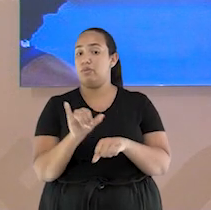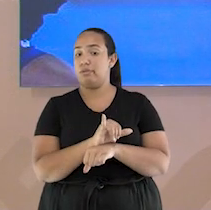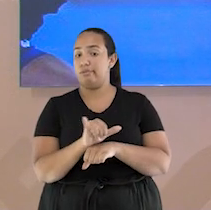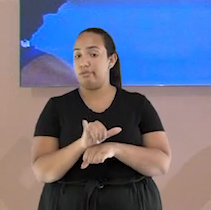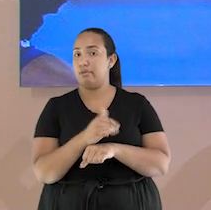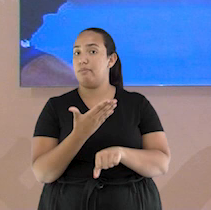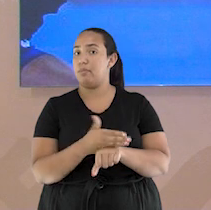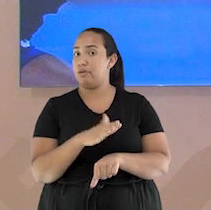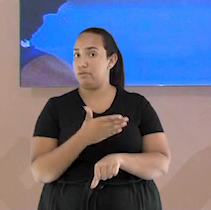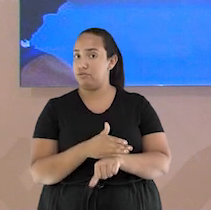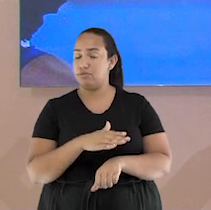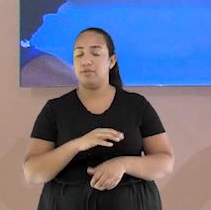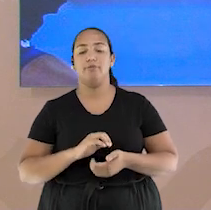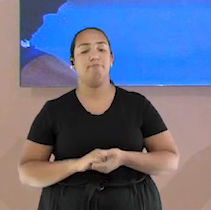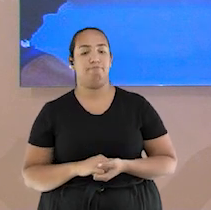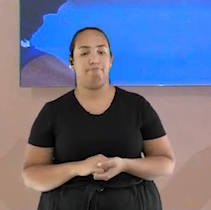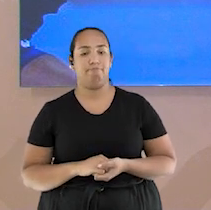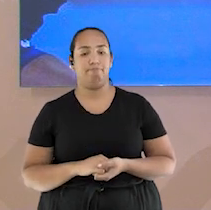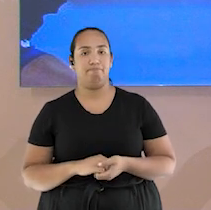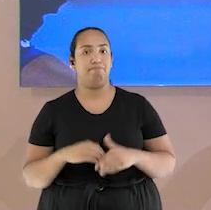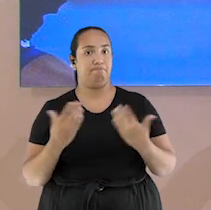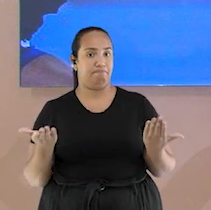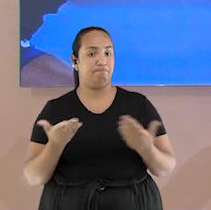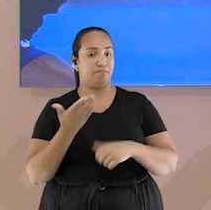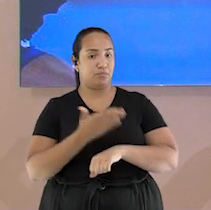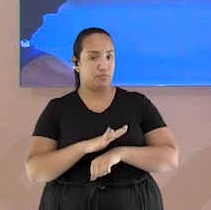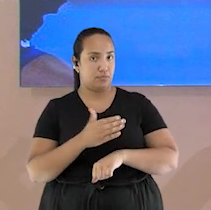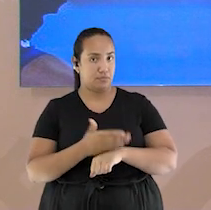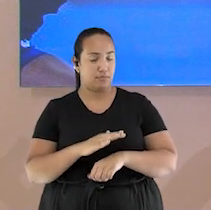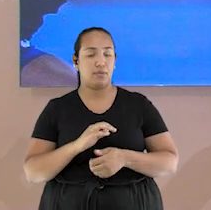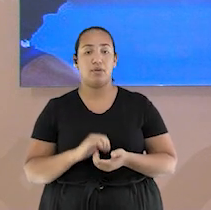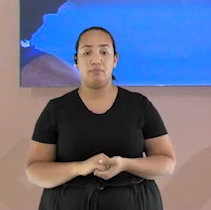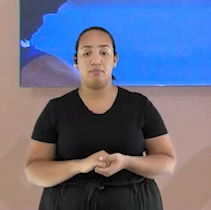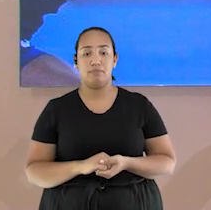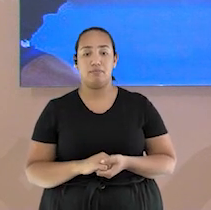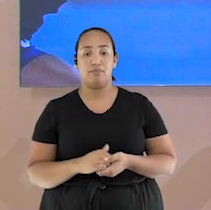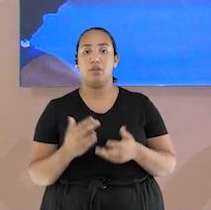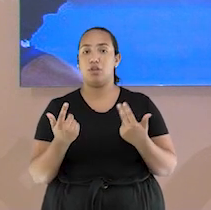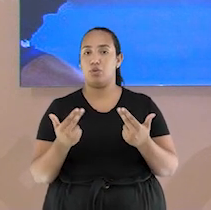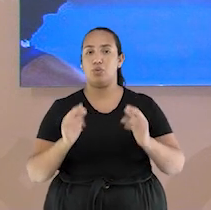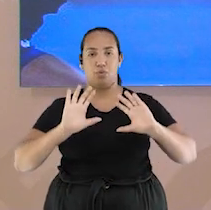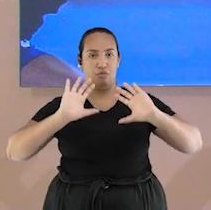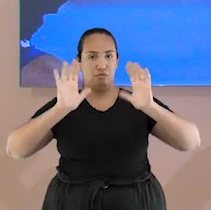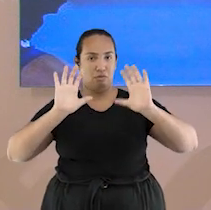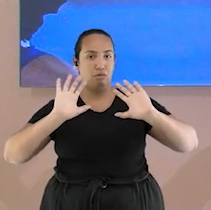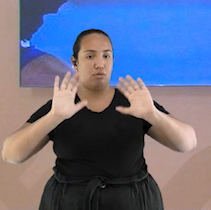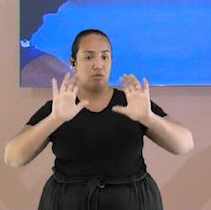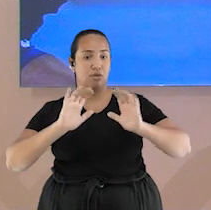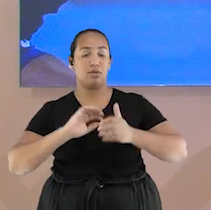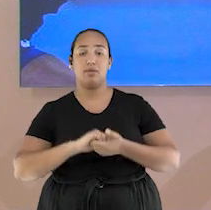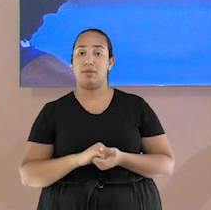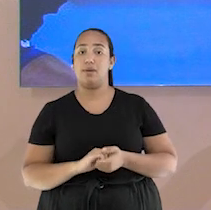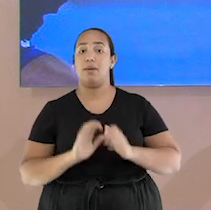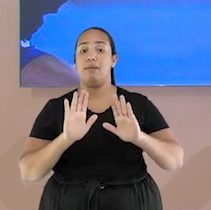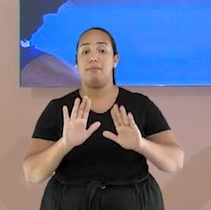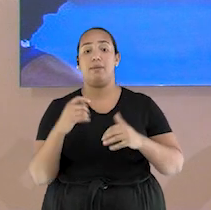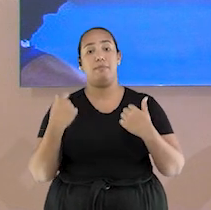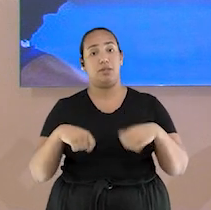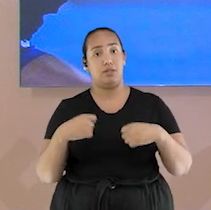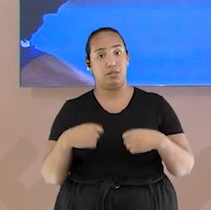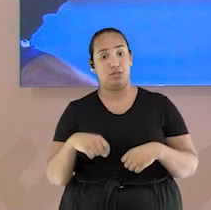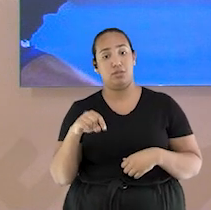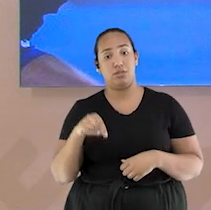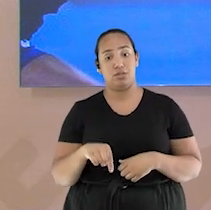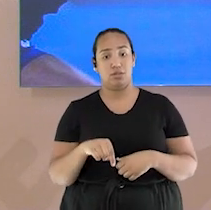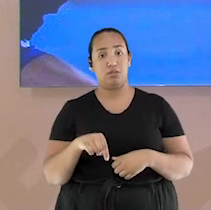manchete. Vamos praticar semelhante à sequência do toque. Porém, deixe a bola tocar no